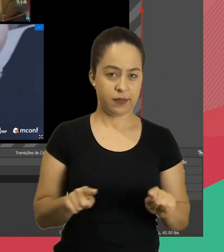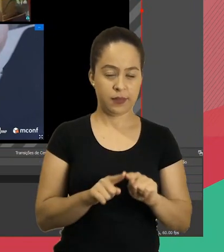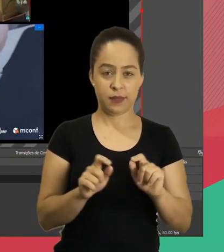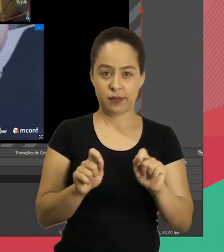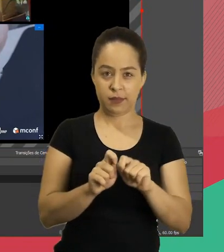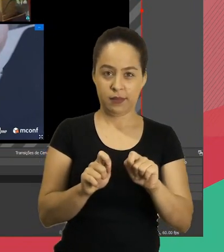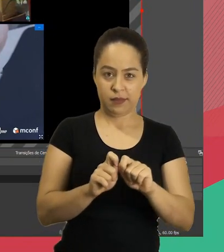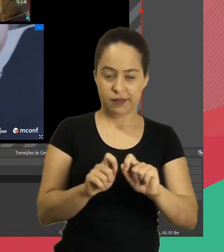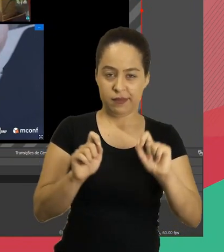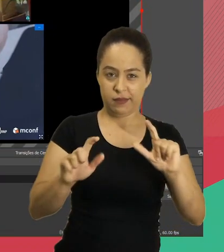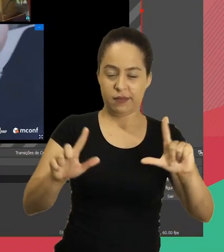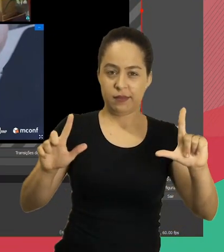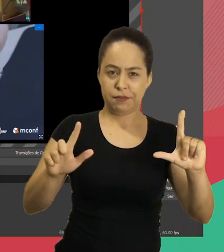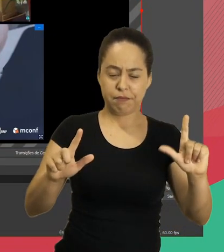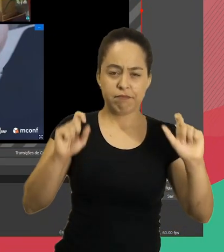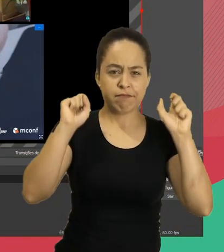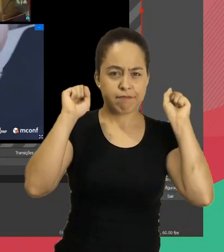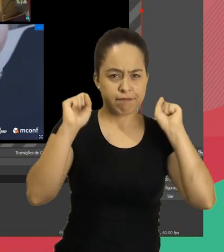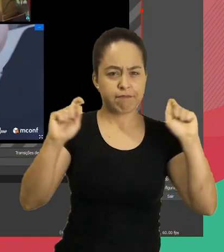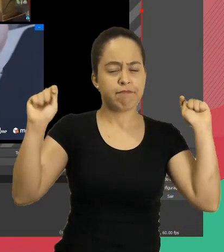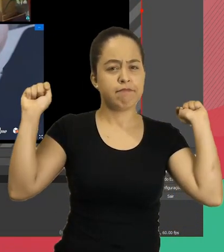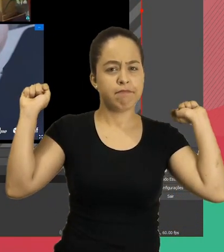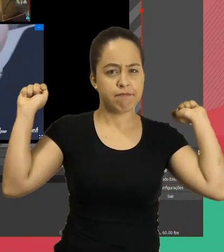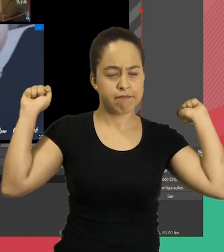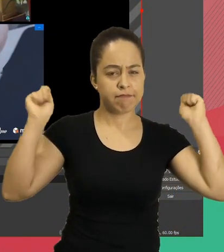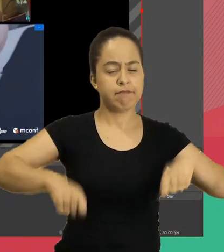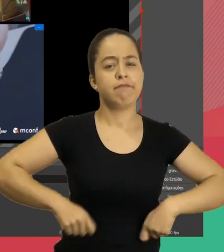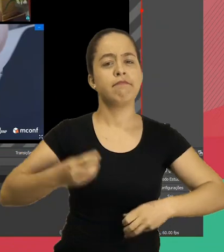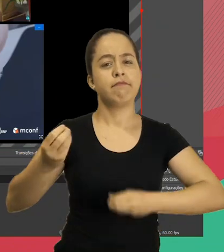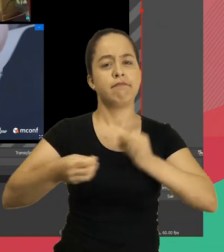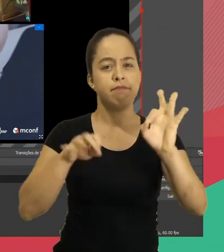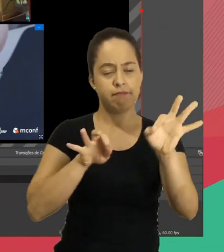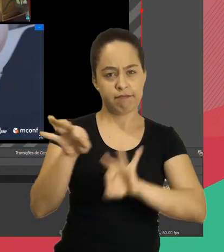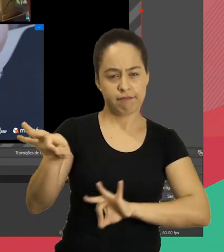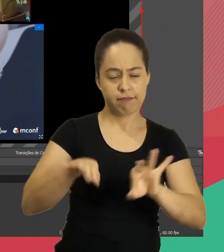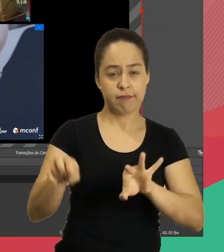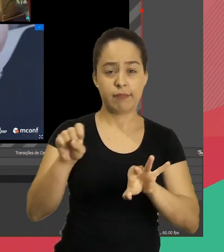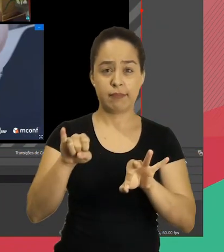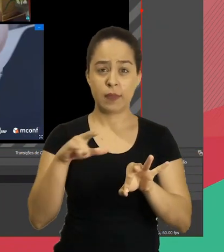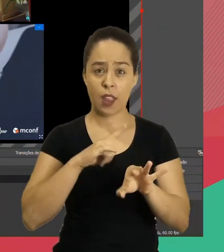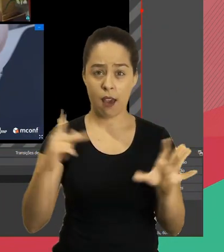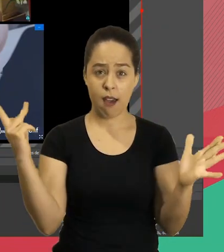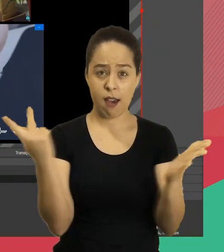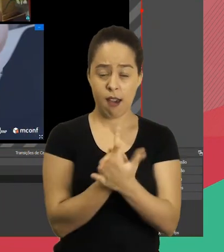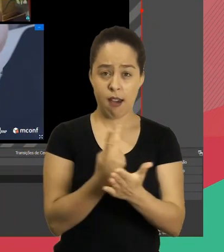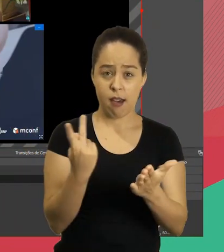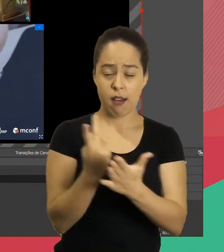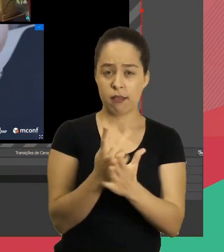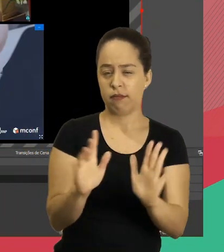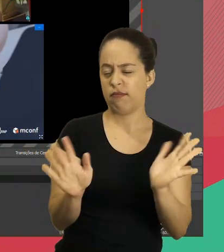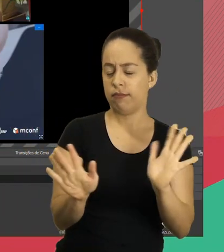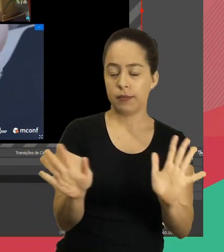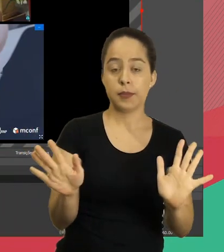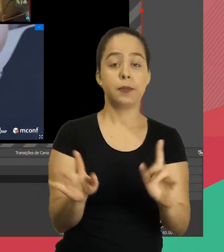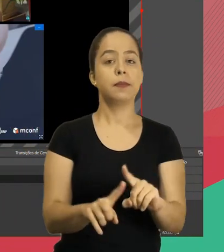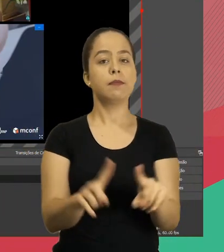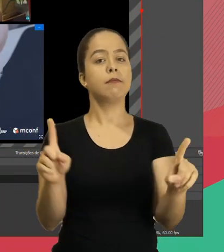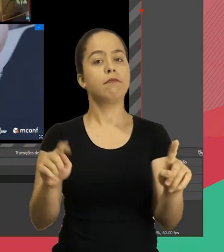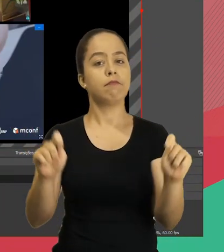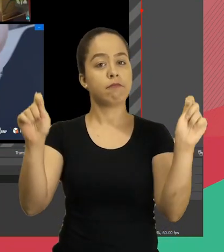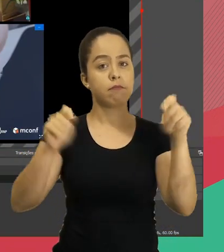Você pode enquadrar assim, do modo que você desejar. Pode mexer na dimensão ali, se for o caso, a proporção ficar errada.